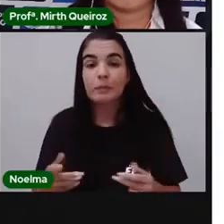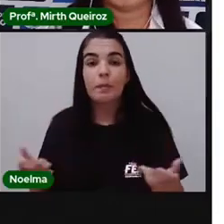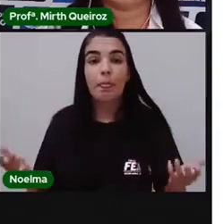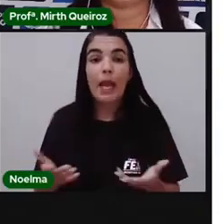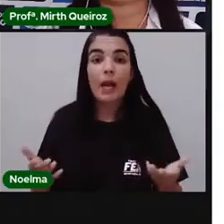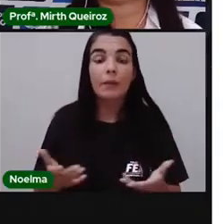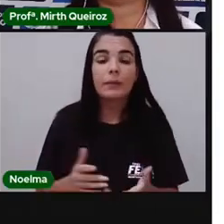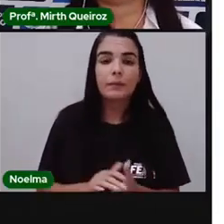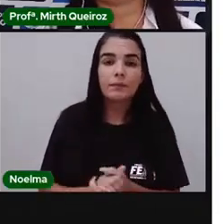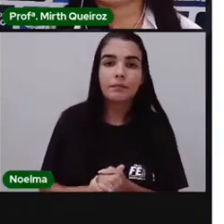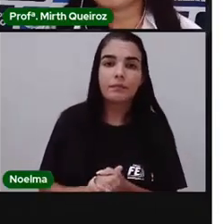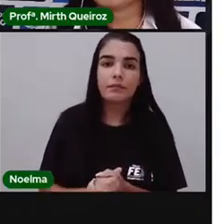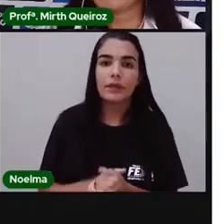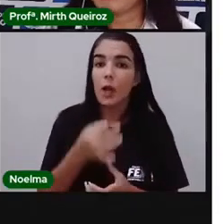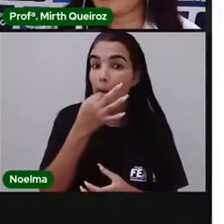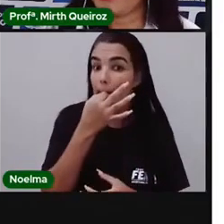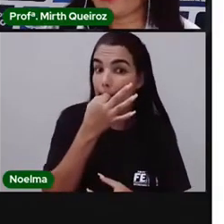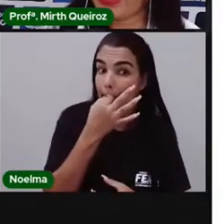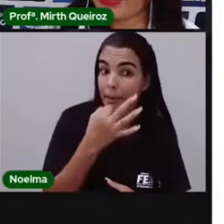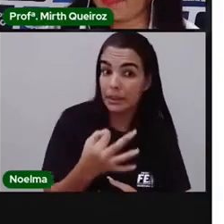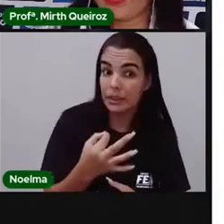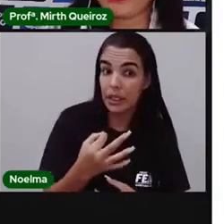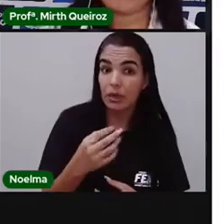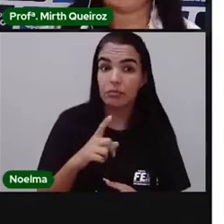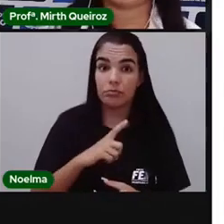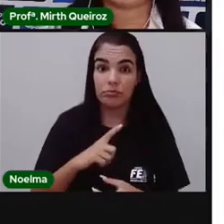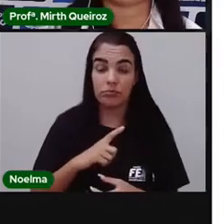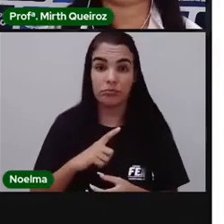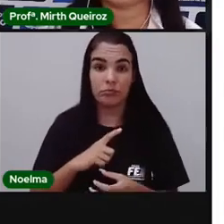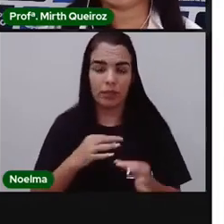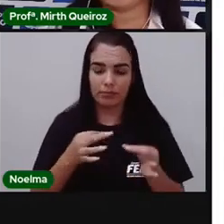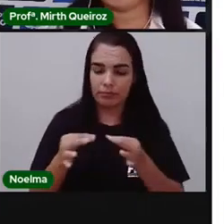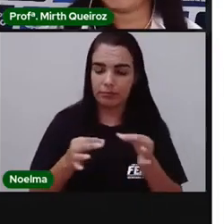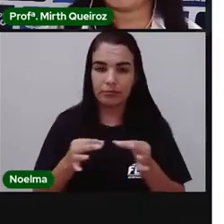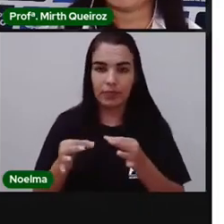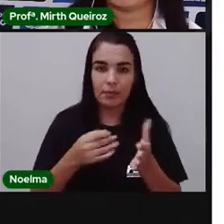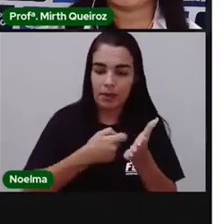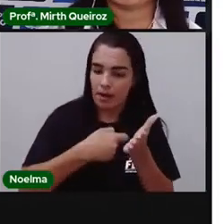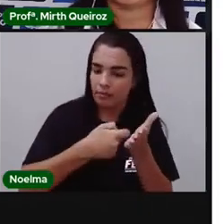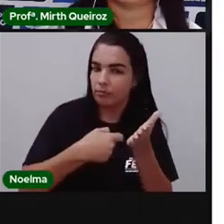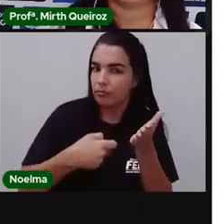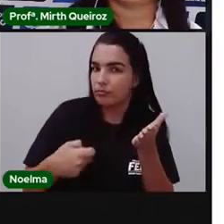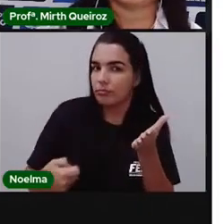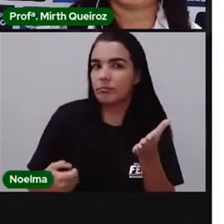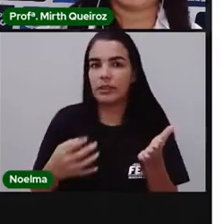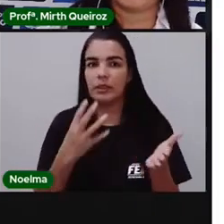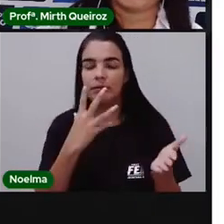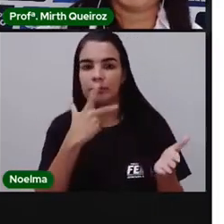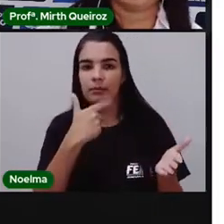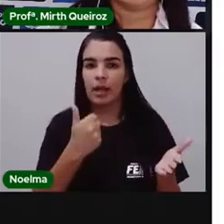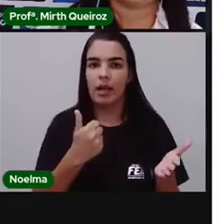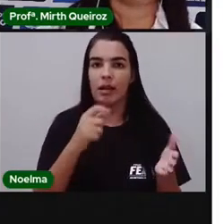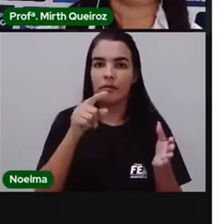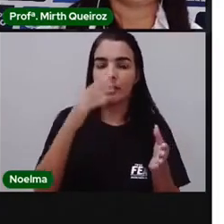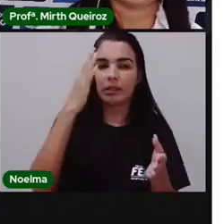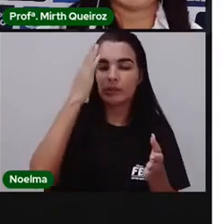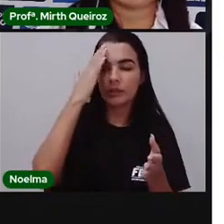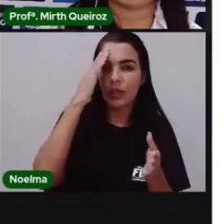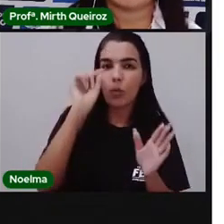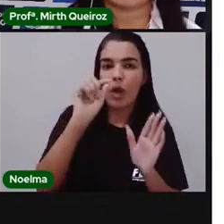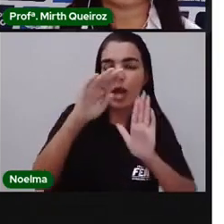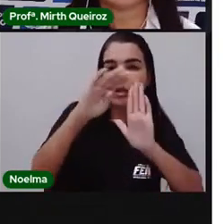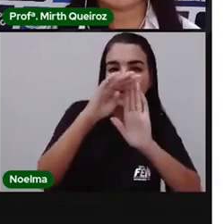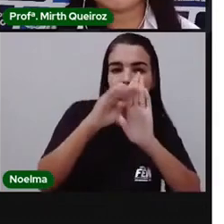Argumentos, né? Ela tem que ser bem argumentada lá. O texto de vocês vão ser divididos em